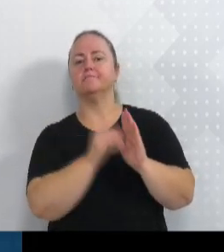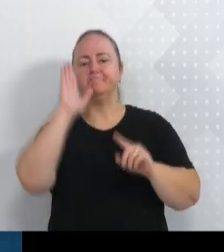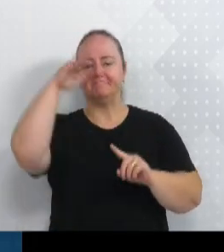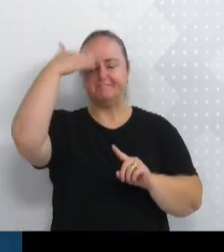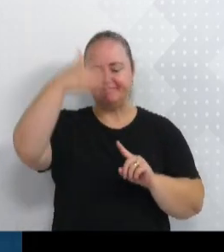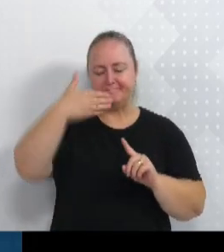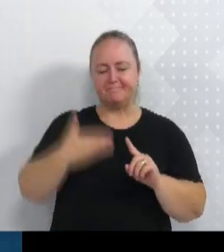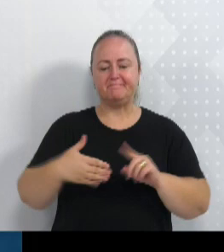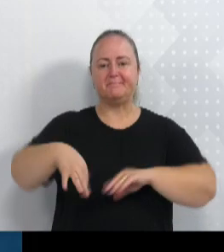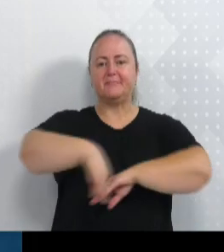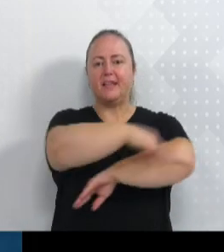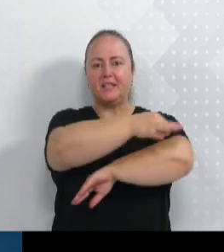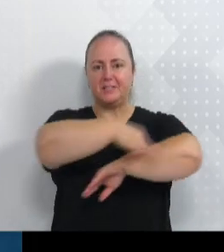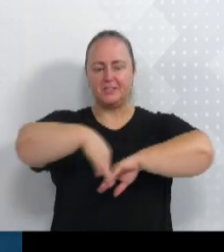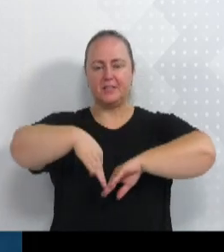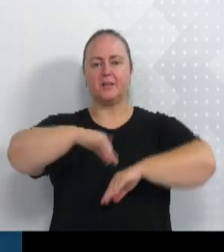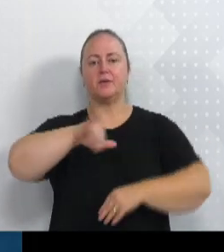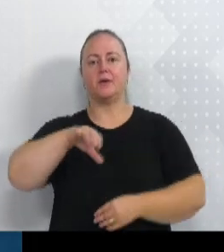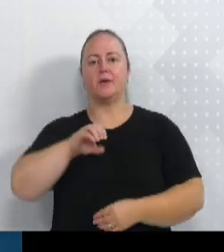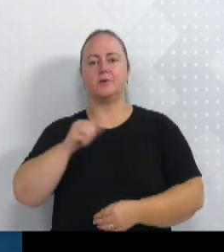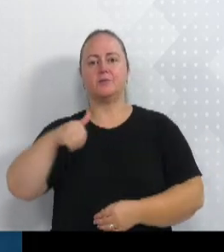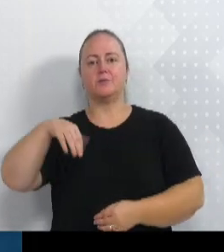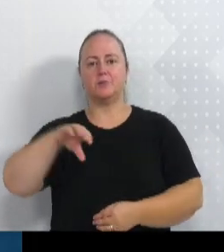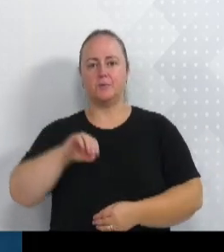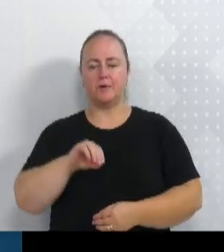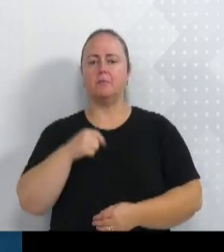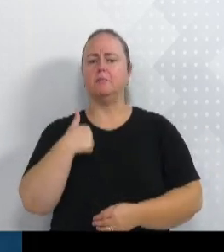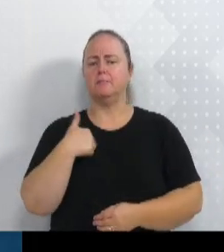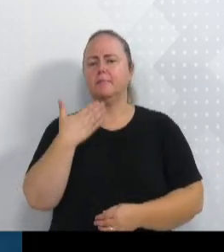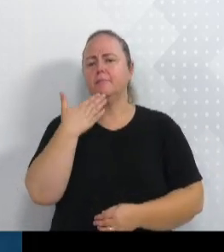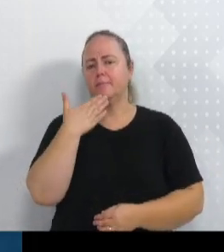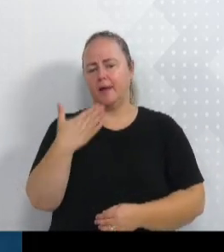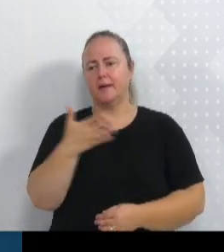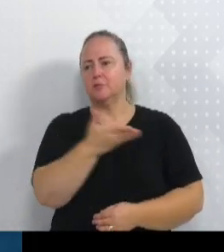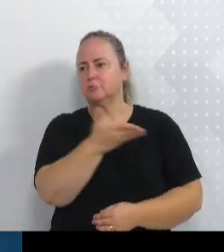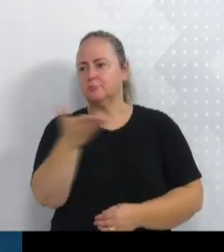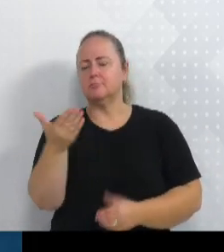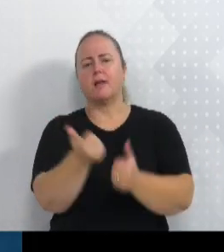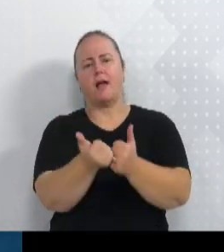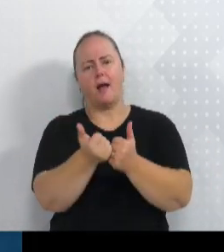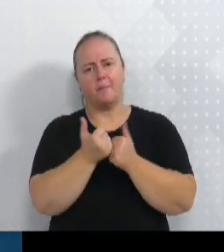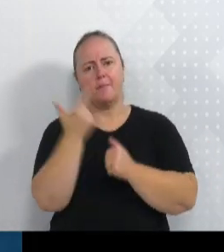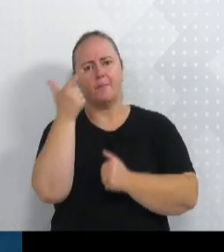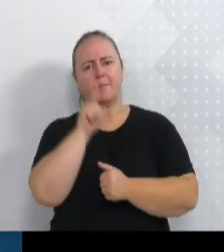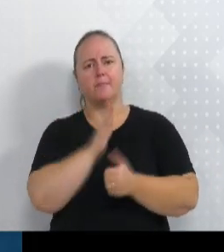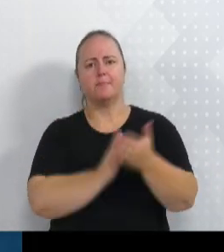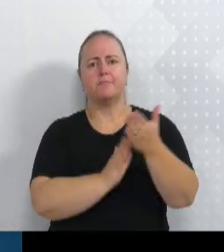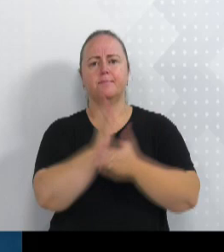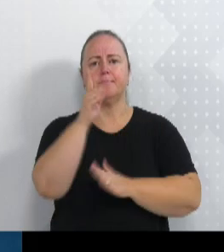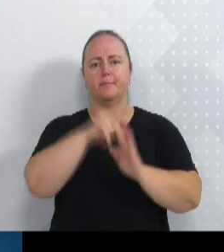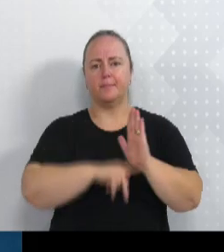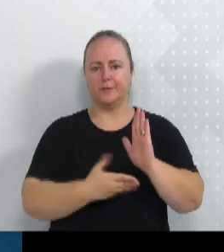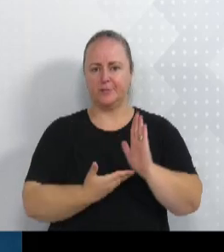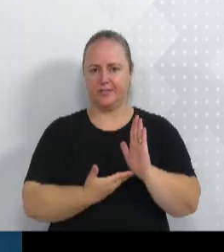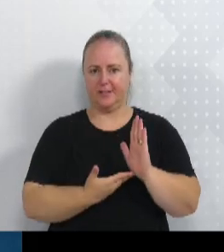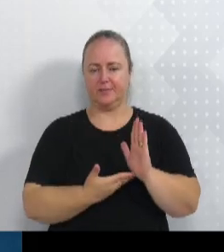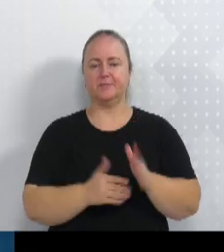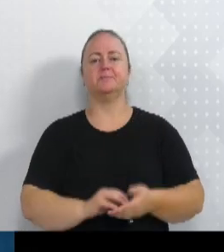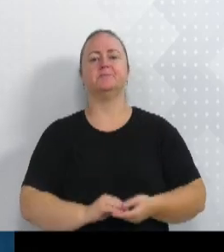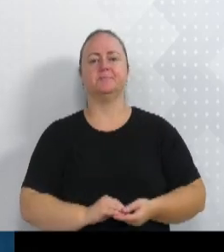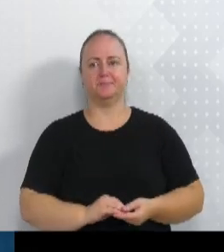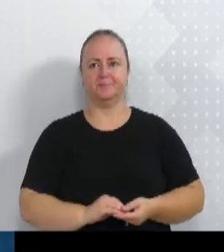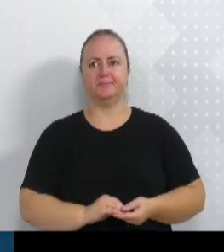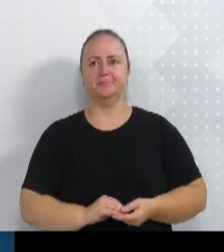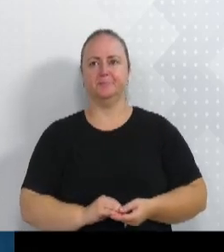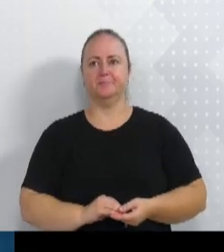engenheiro João Caro Preso, e pediria desde já o apoio dos colegas para aprovarem o projeto. A segunda